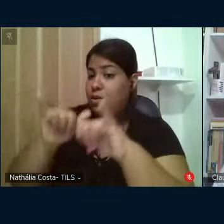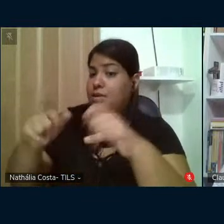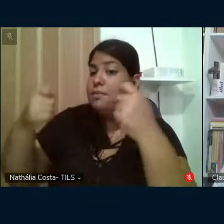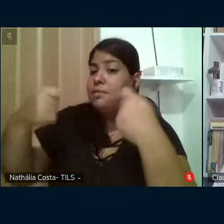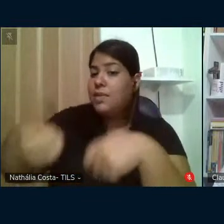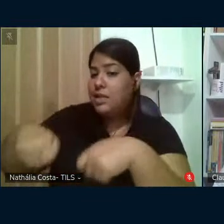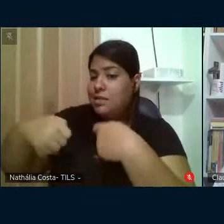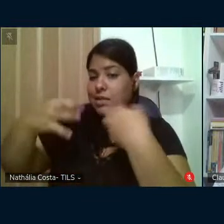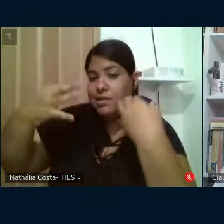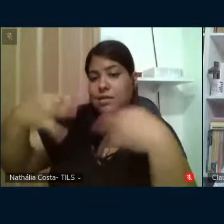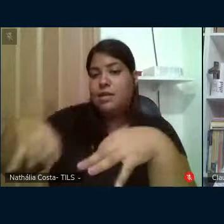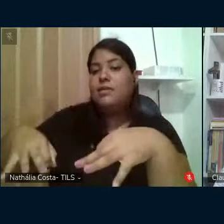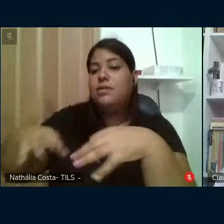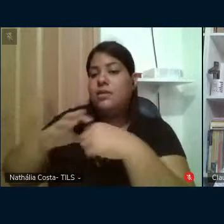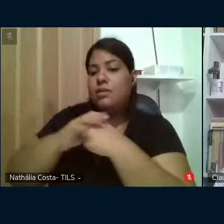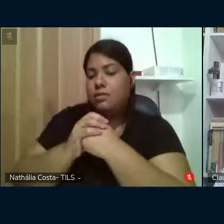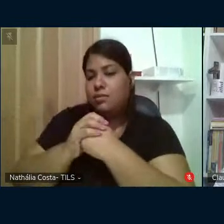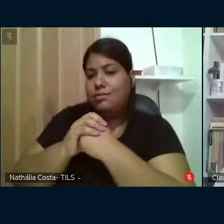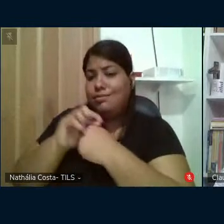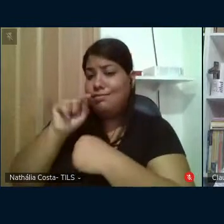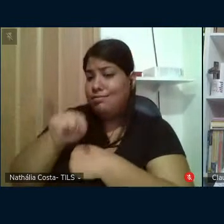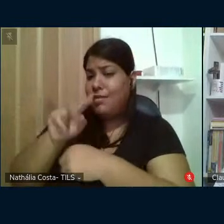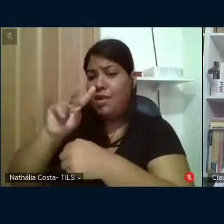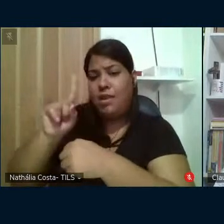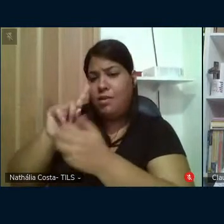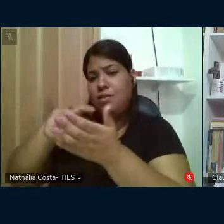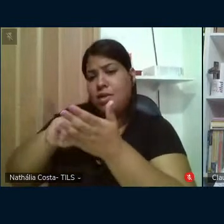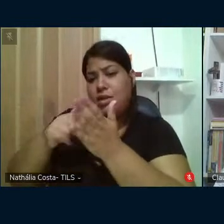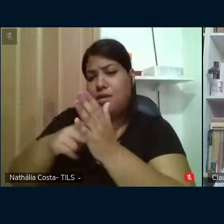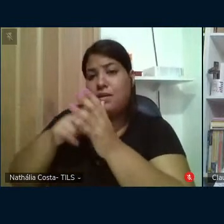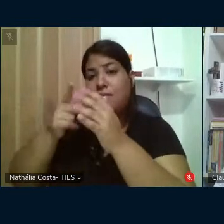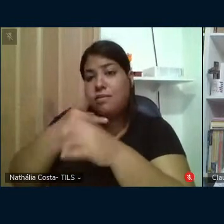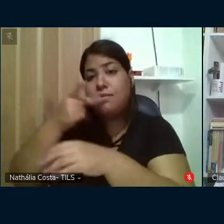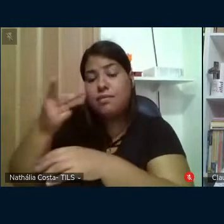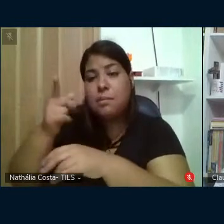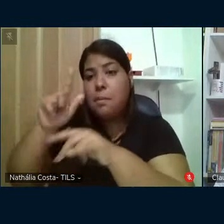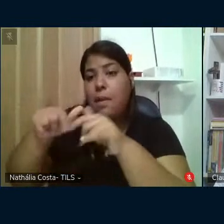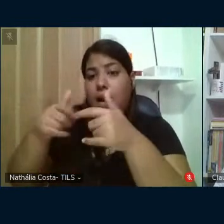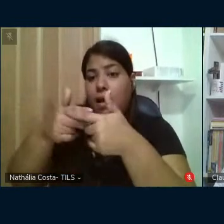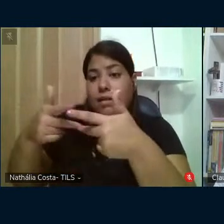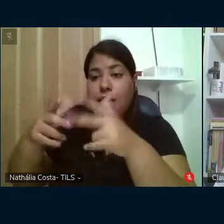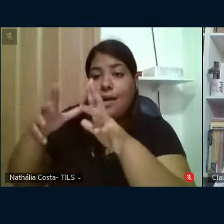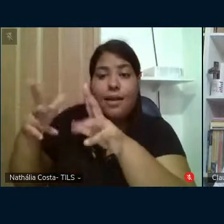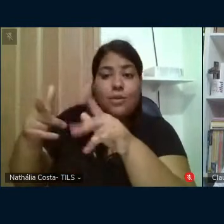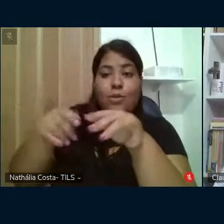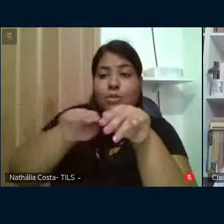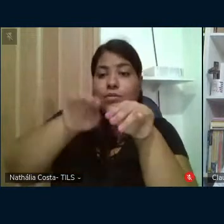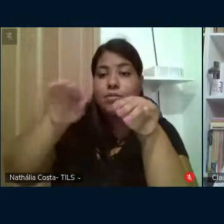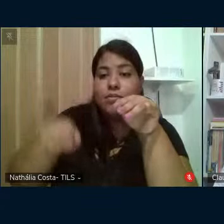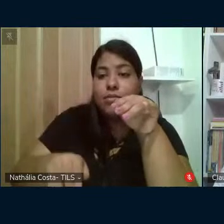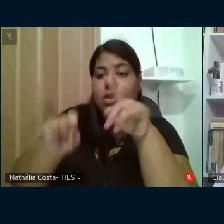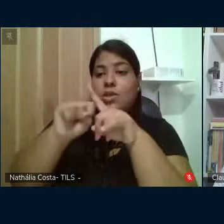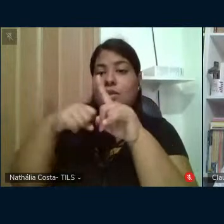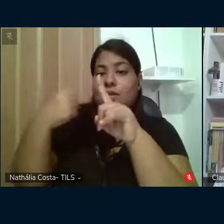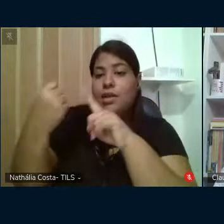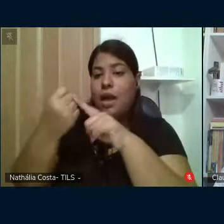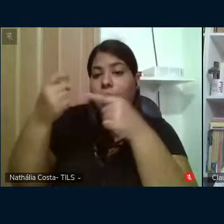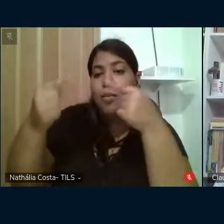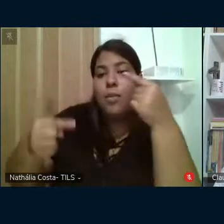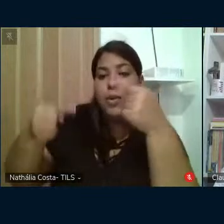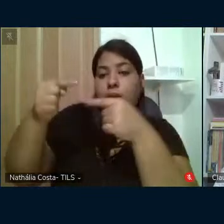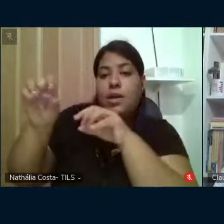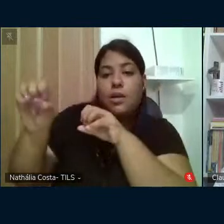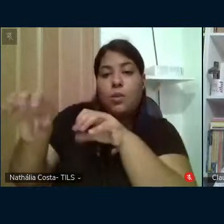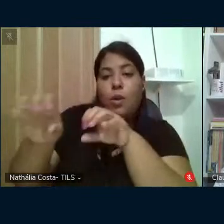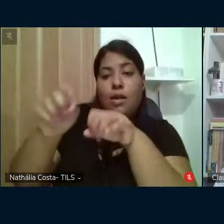de exatidão. Isso não significa dizer que todas as matérias que tratam da desigualdade social e das políticas de